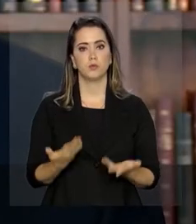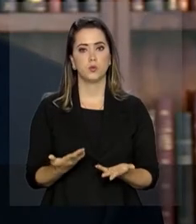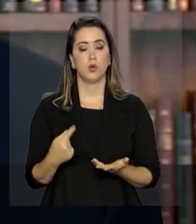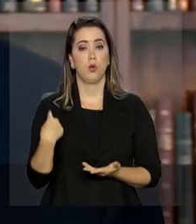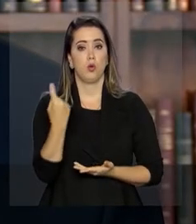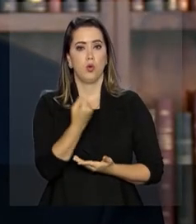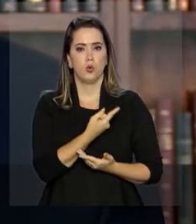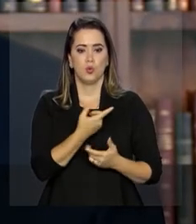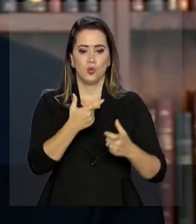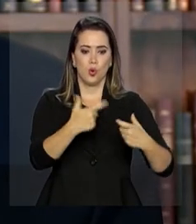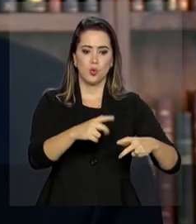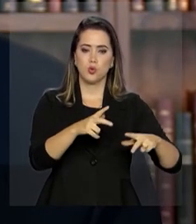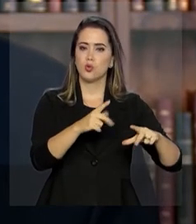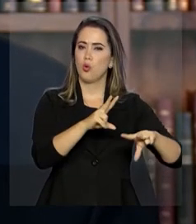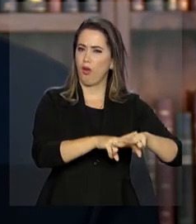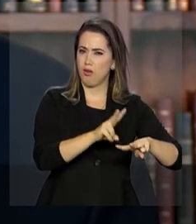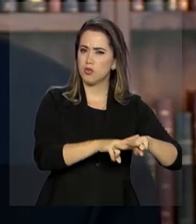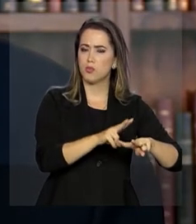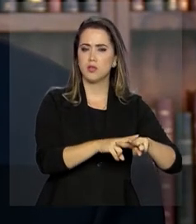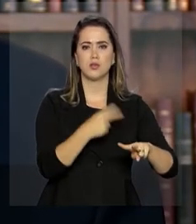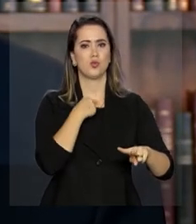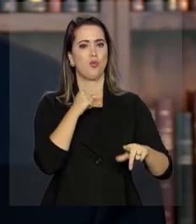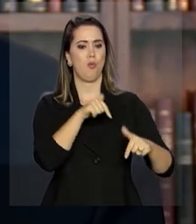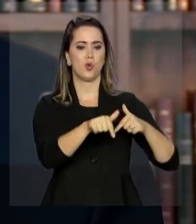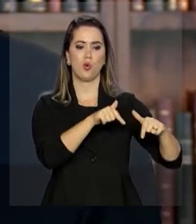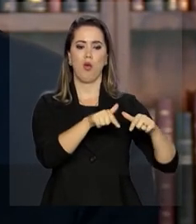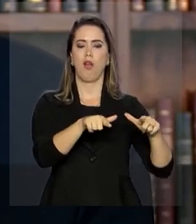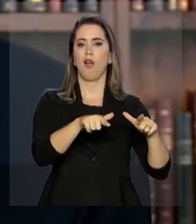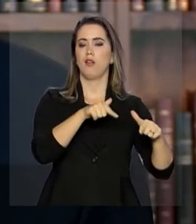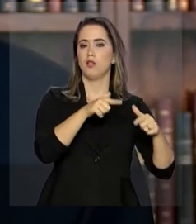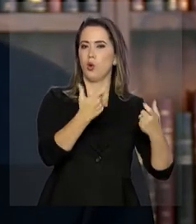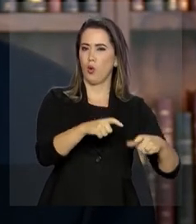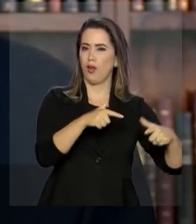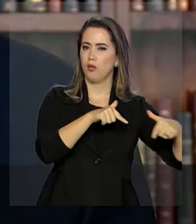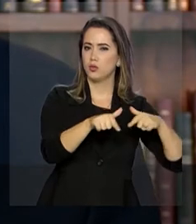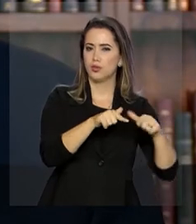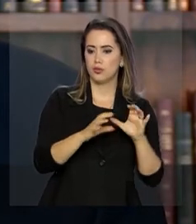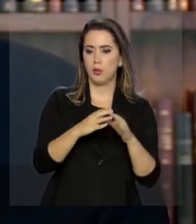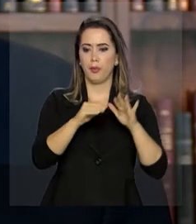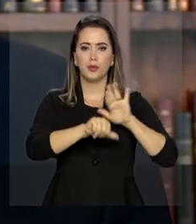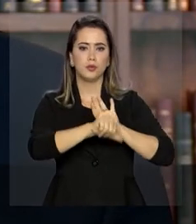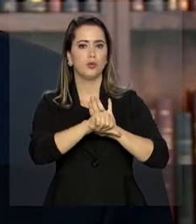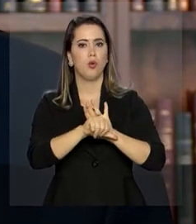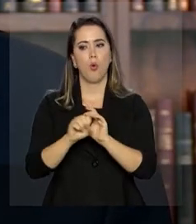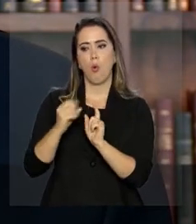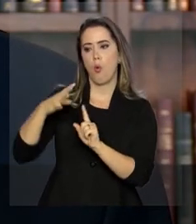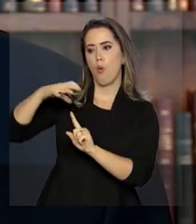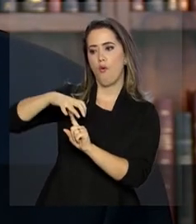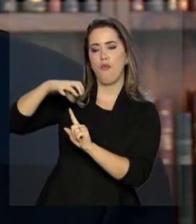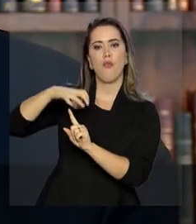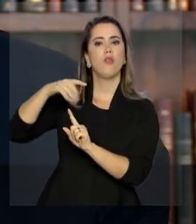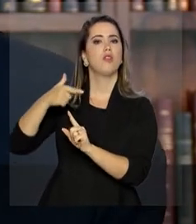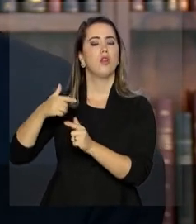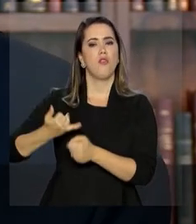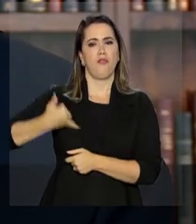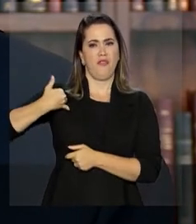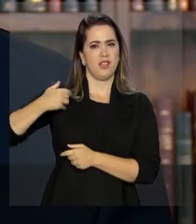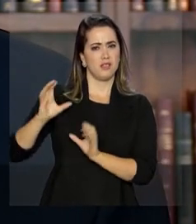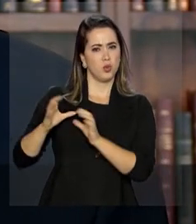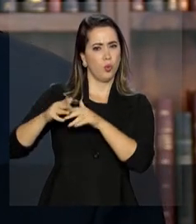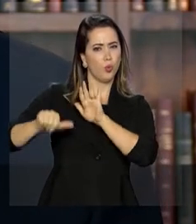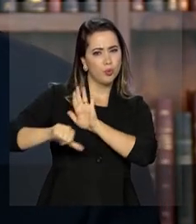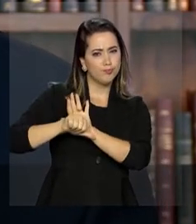Nossos presídios não serão mais escritórios de bandidos. Nem nossas praças continuarão a ser salões de festa do crime